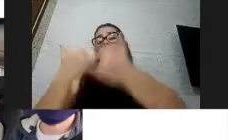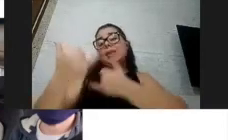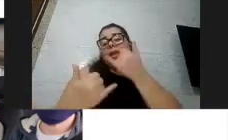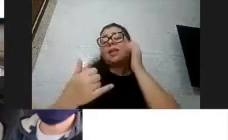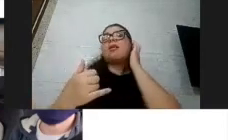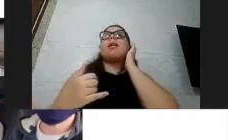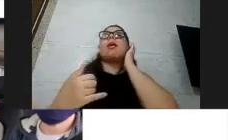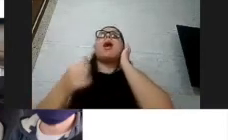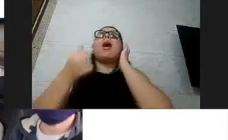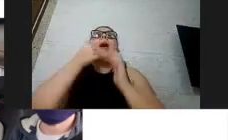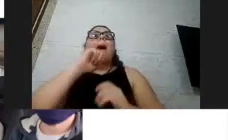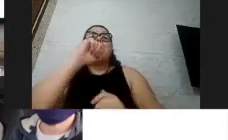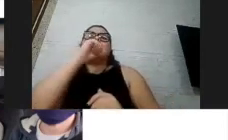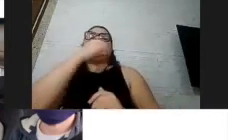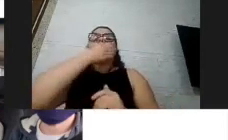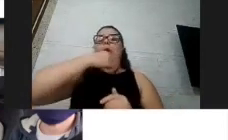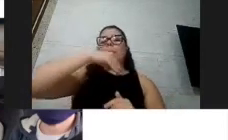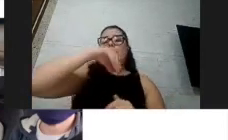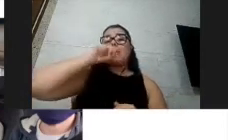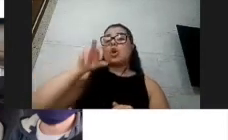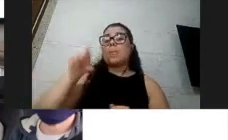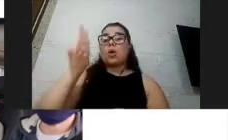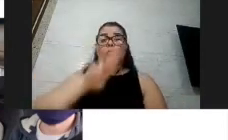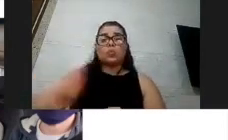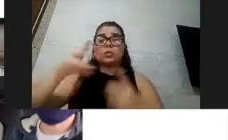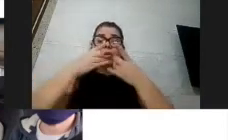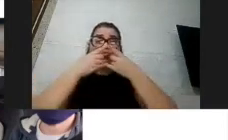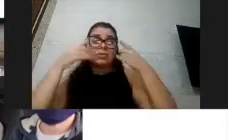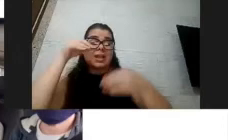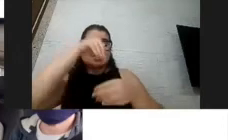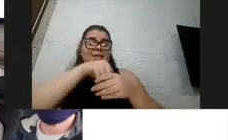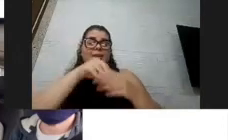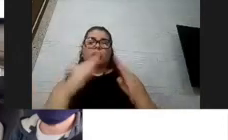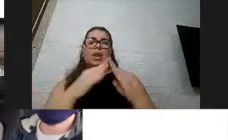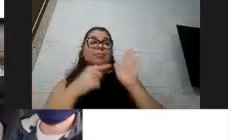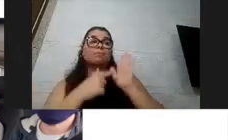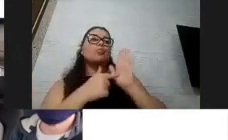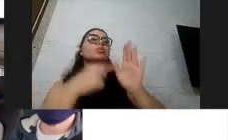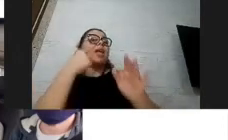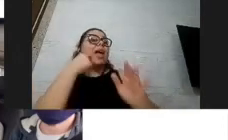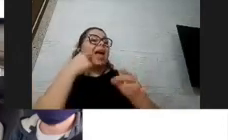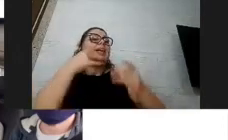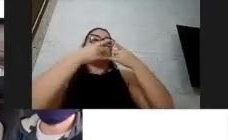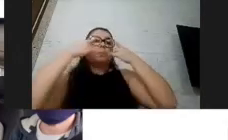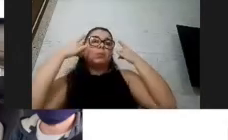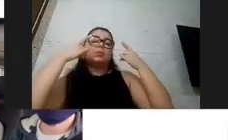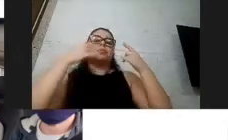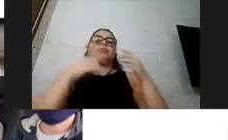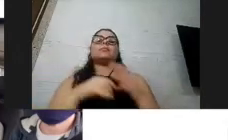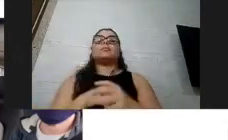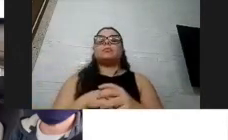irmãos usarem a máscara dentro de casa, não tem problema, porque a gente tem que ser o exemplo, né? Histórias com